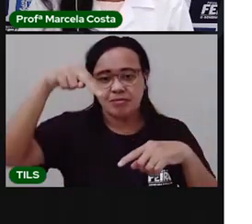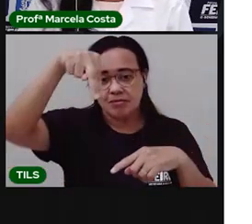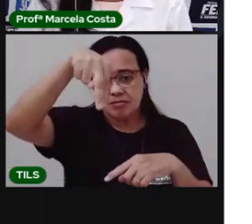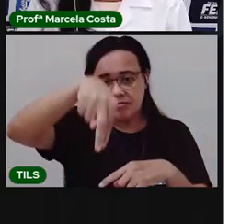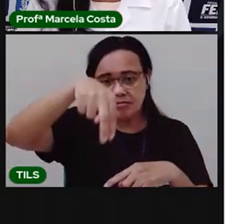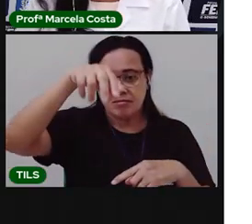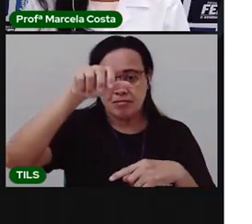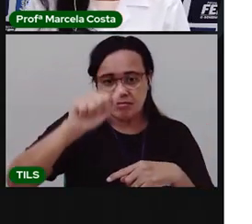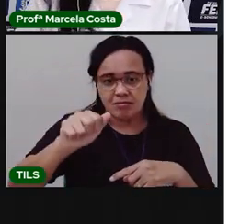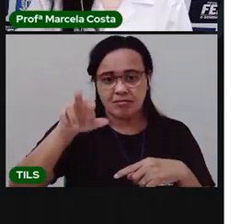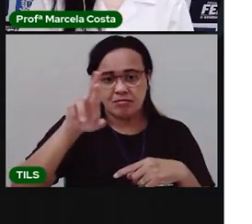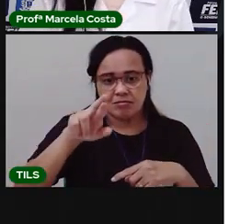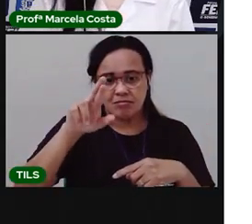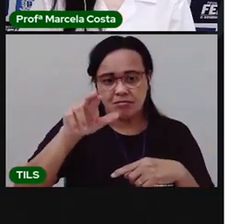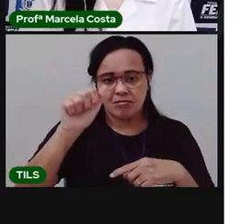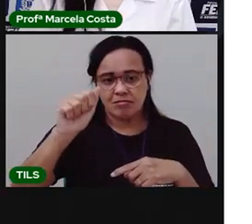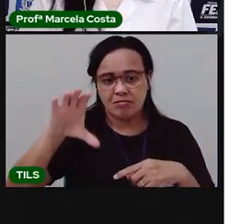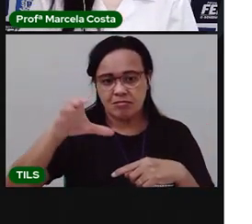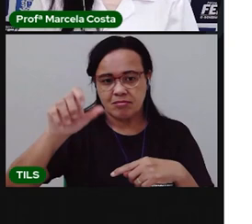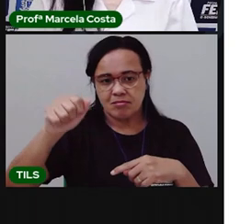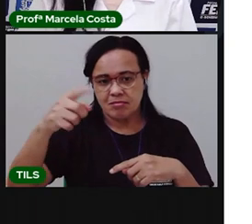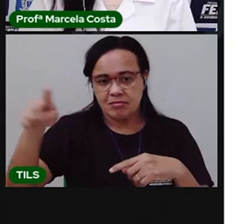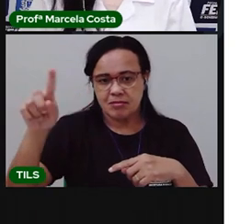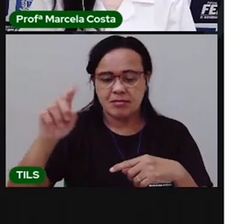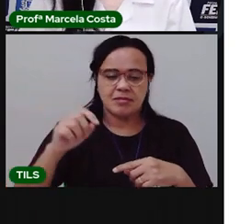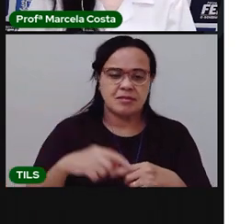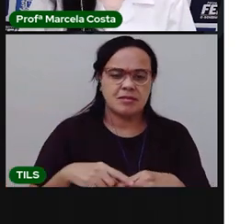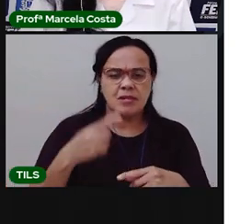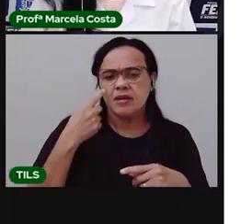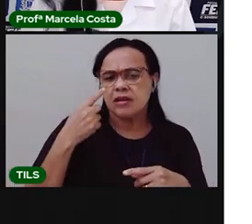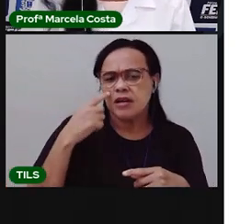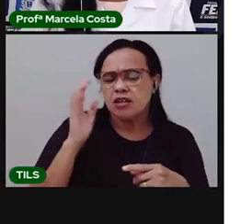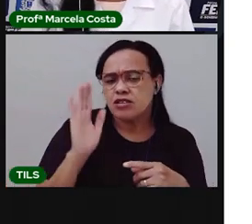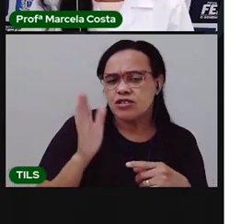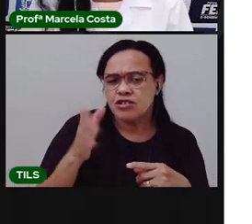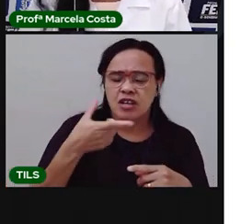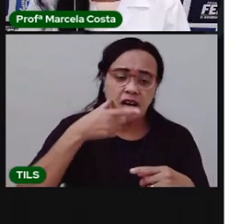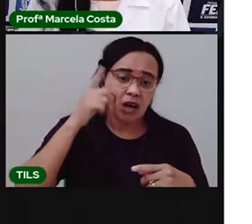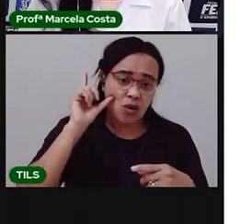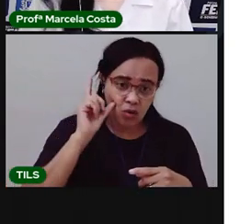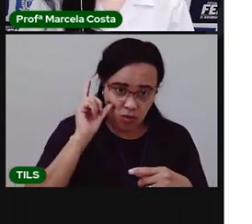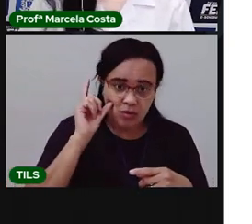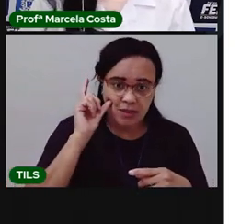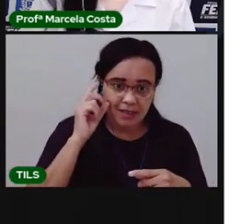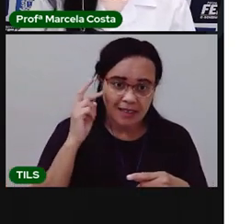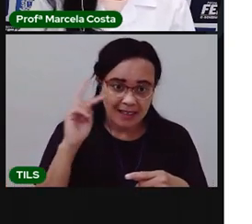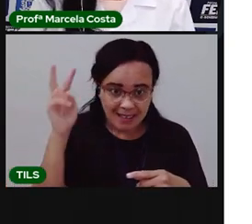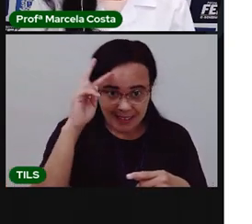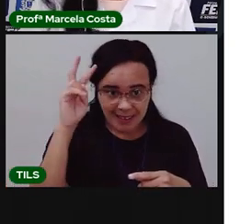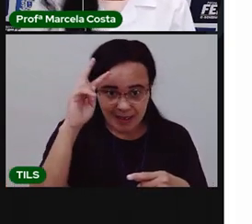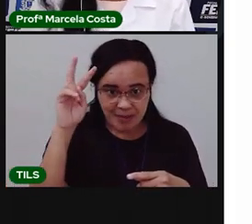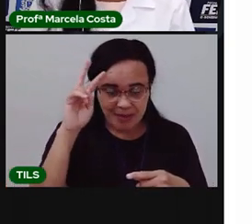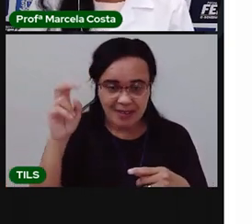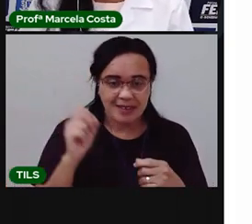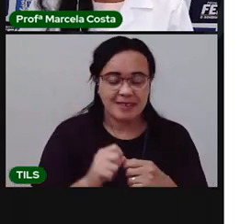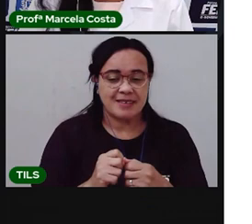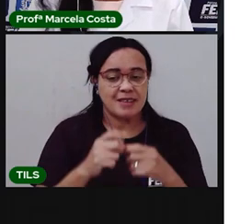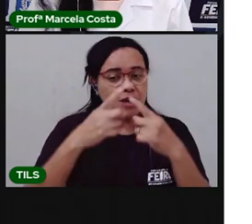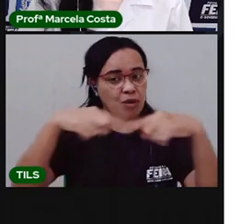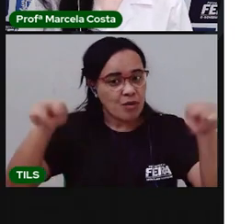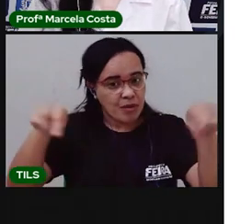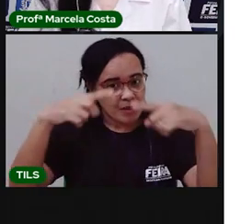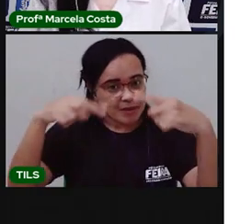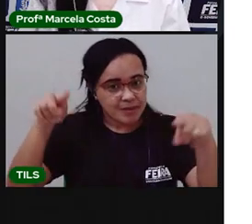A gente já viu, né, na aula de ontem, a gente viu uma cantiga,